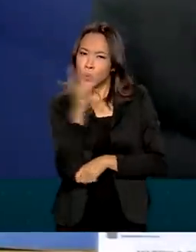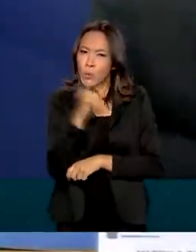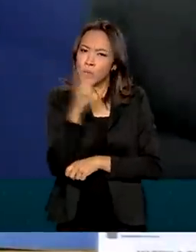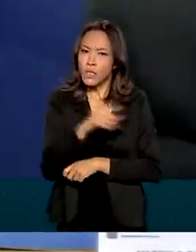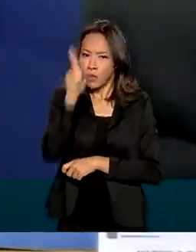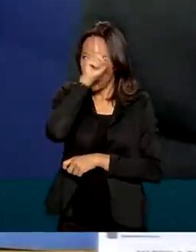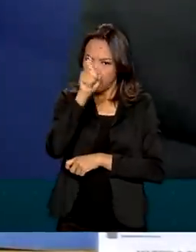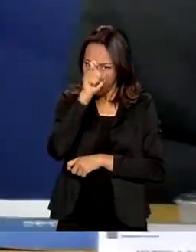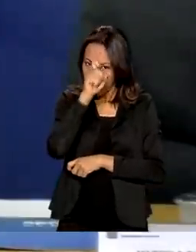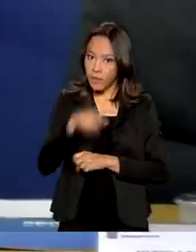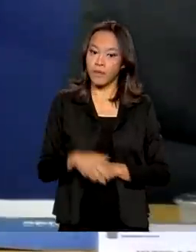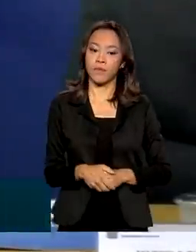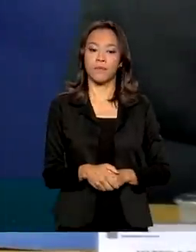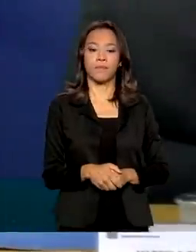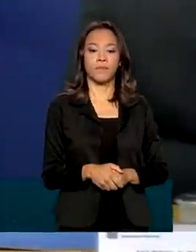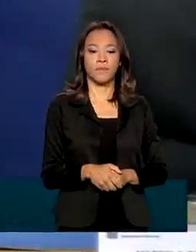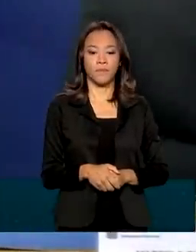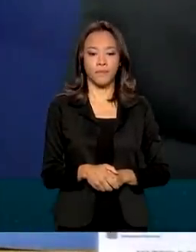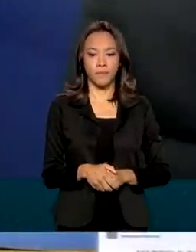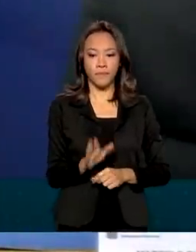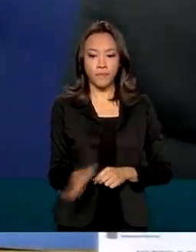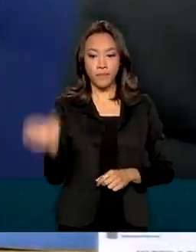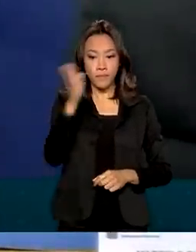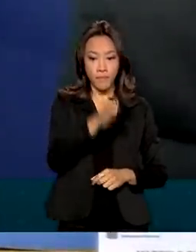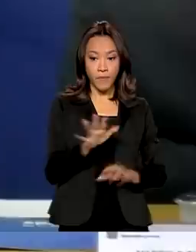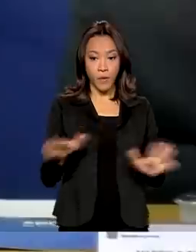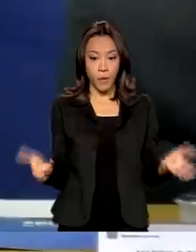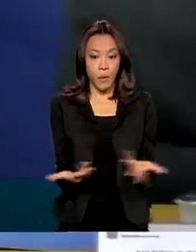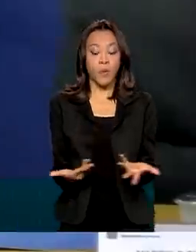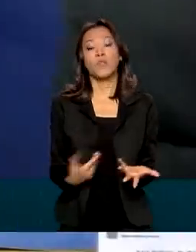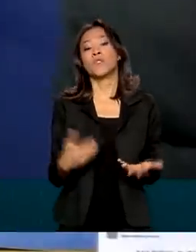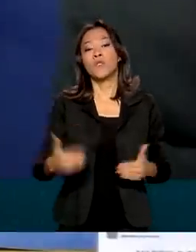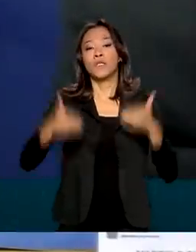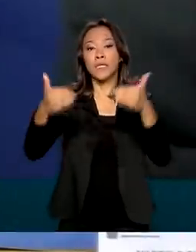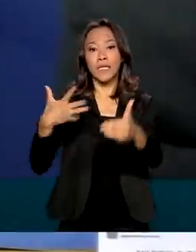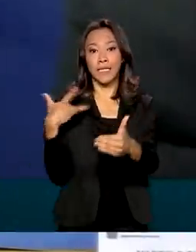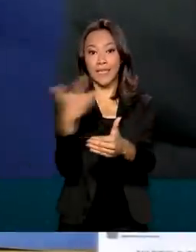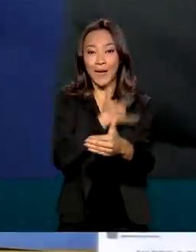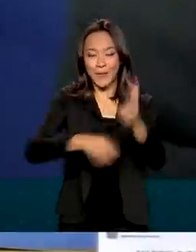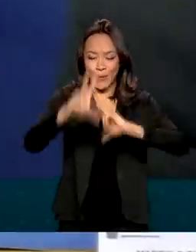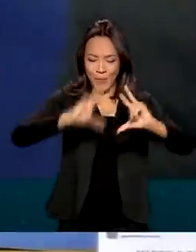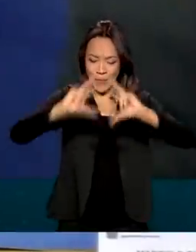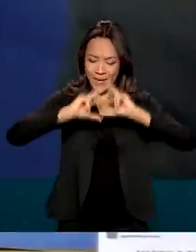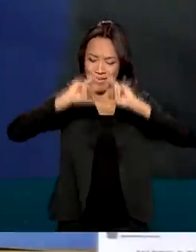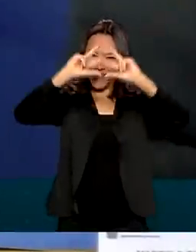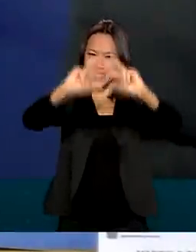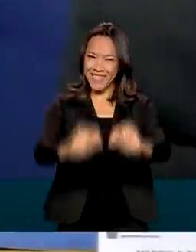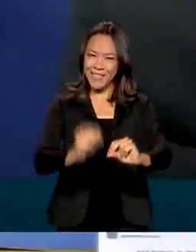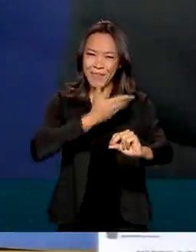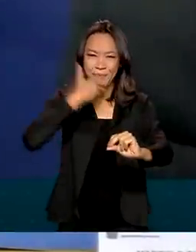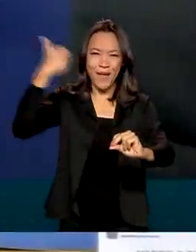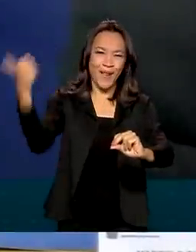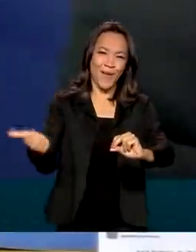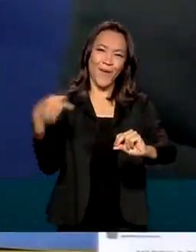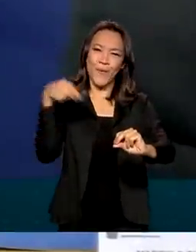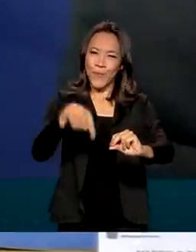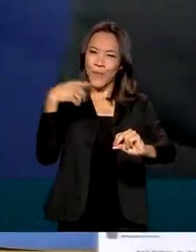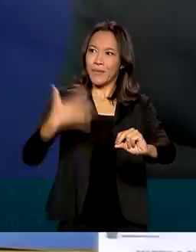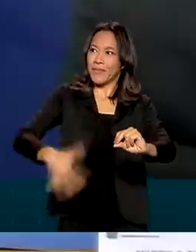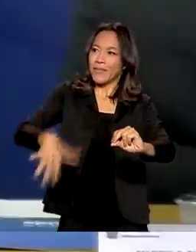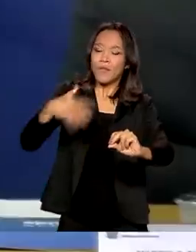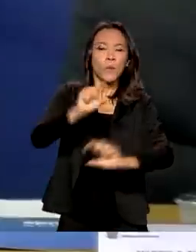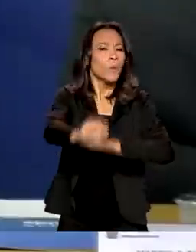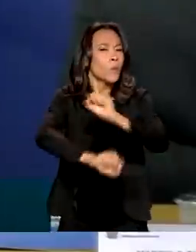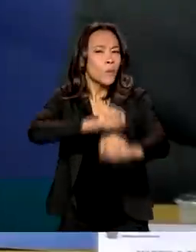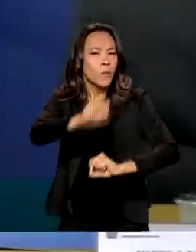emergência. Hoje, o Ministério da Saúde não poderia oferecer um presente maior, melhor, mais duradouro